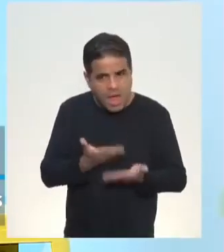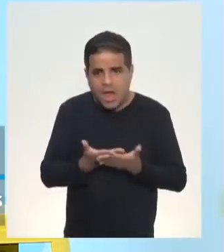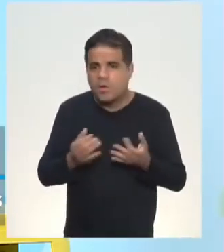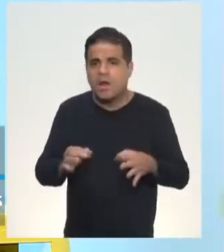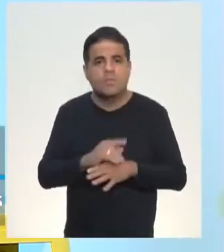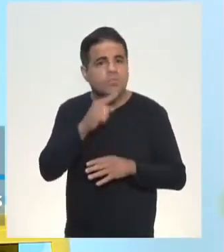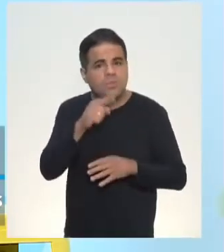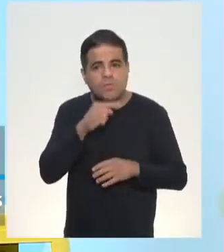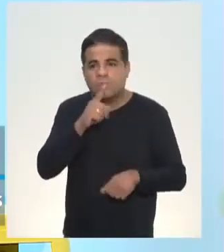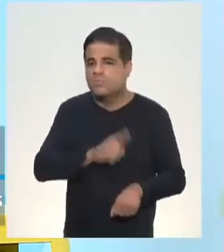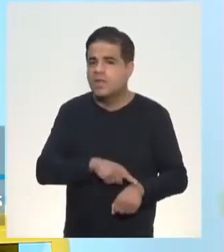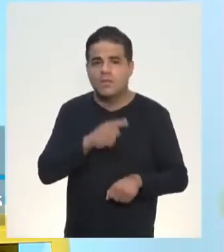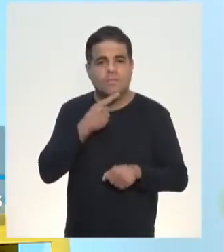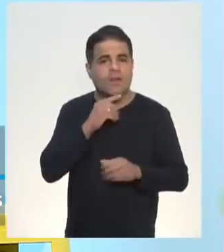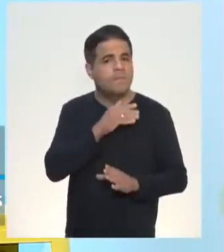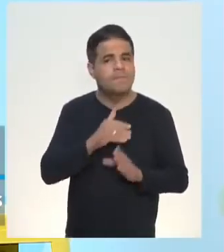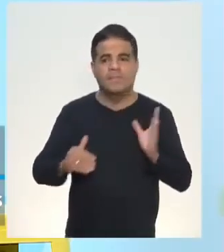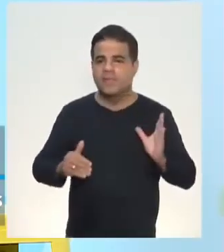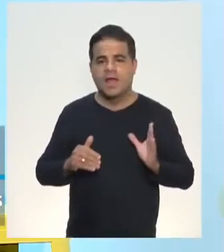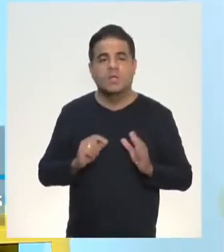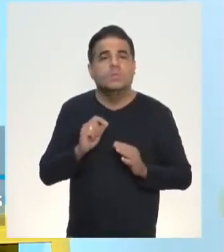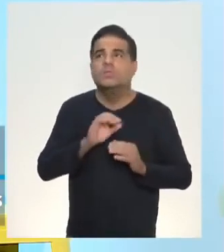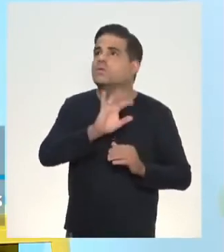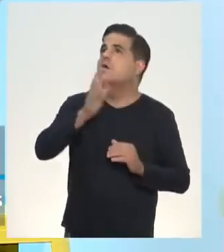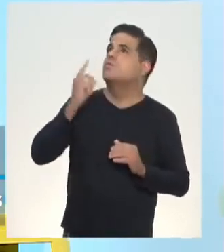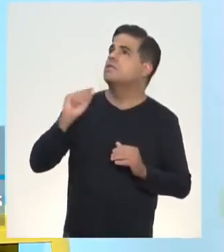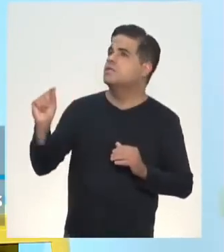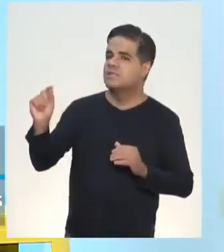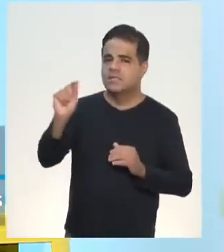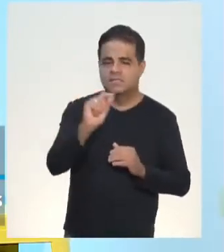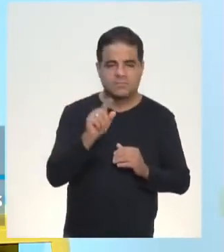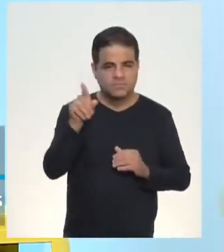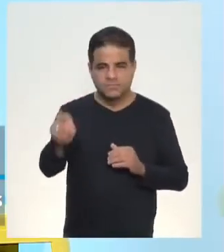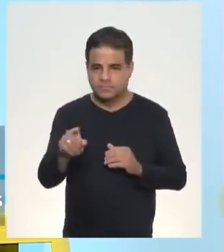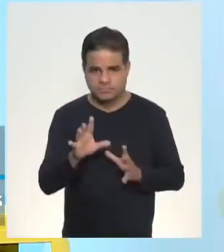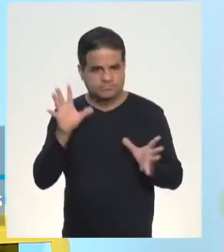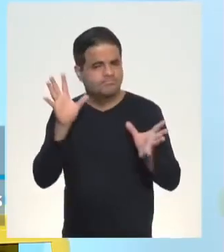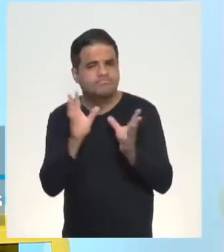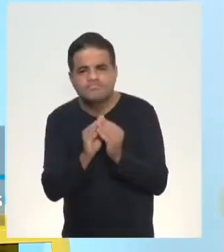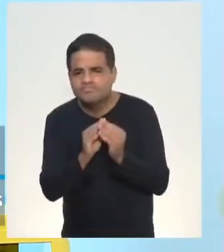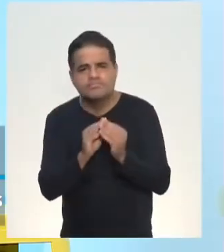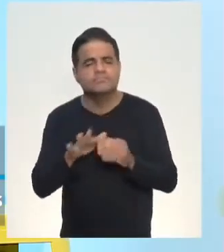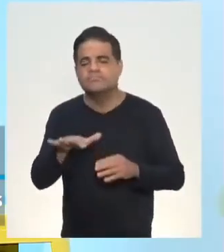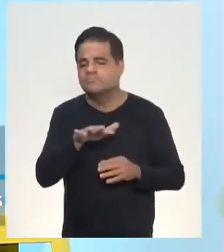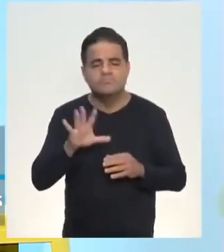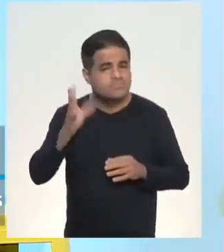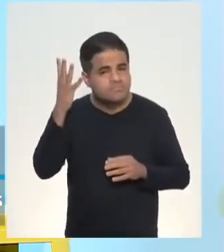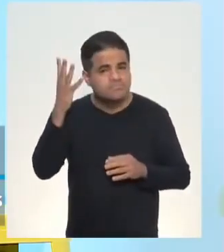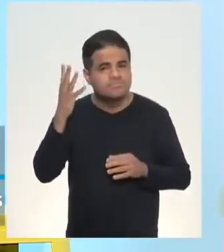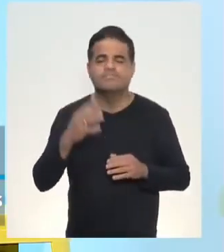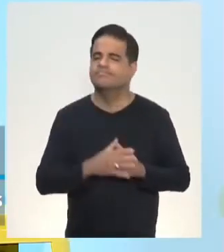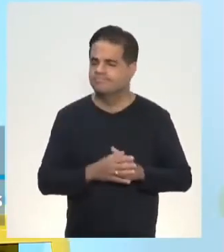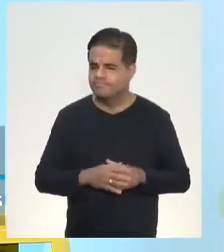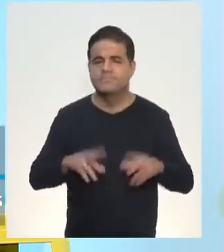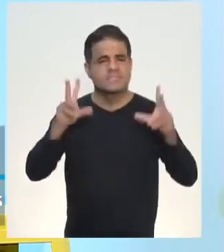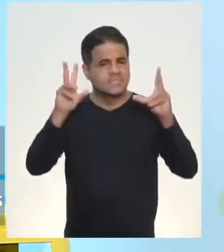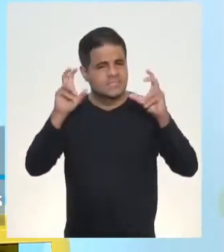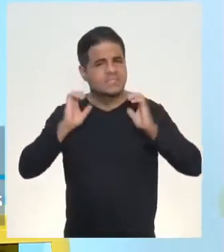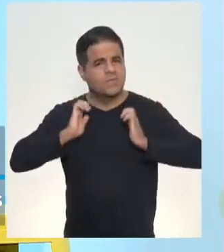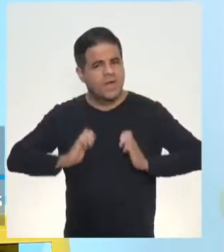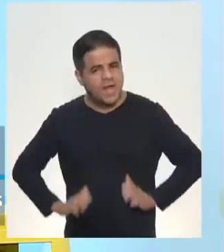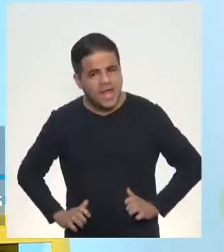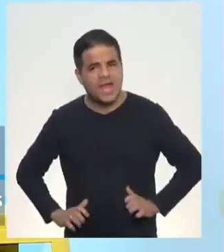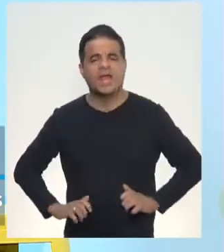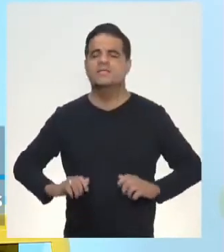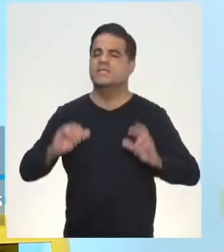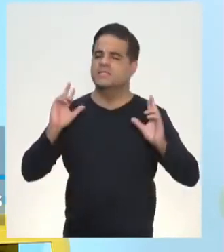tempo de falar nem a metade do que havia acontecido ali naquela simples cena. Então, questão de ética, de